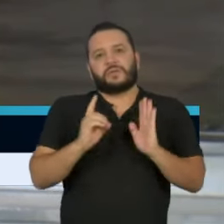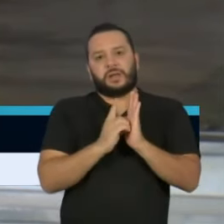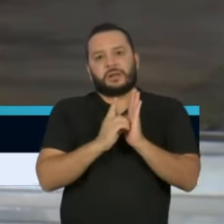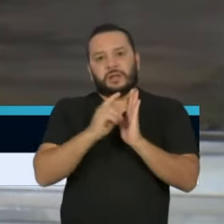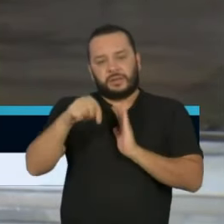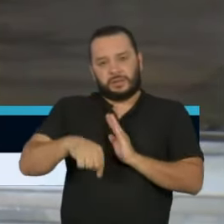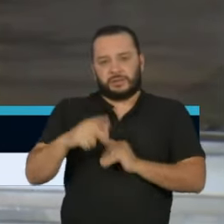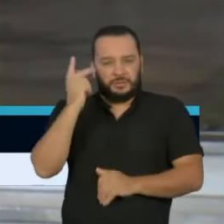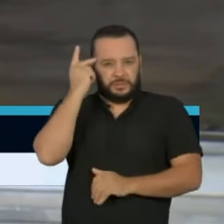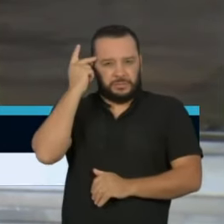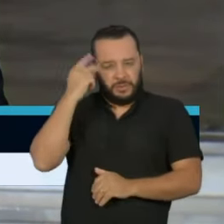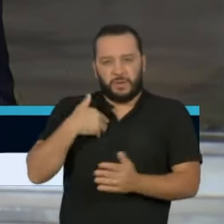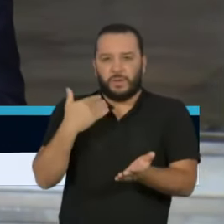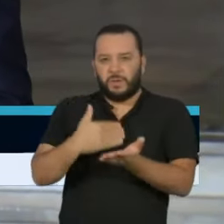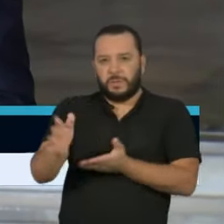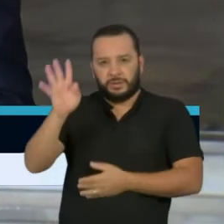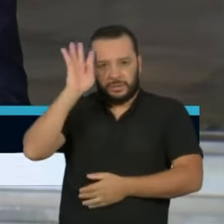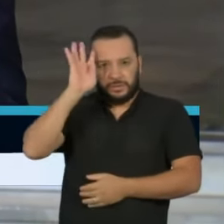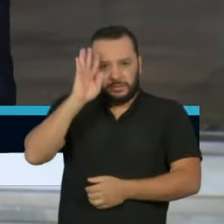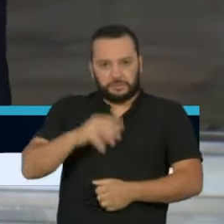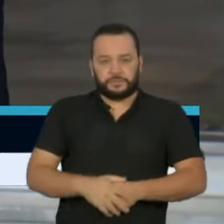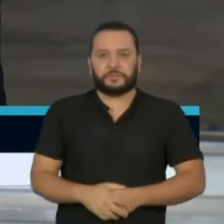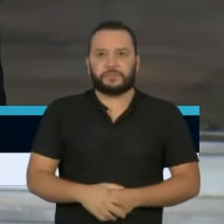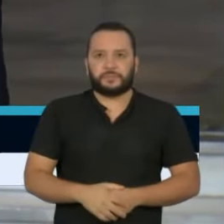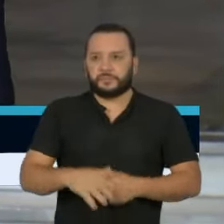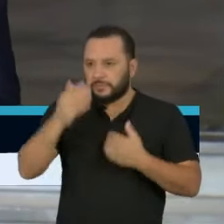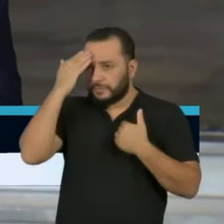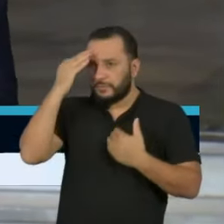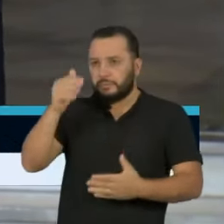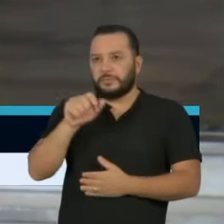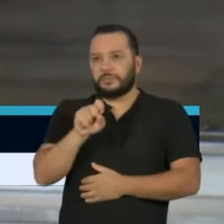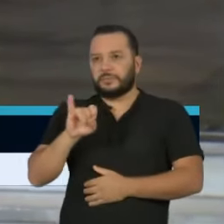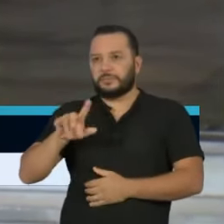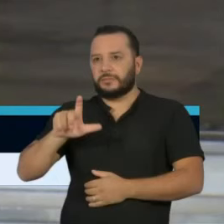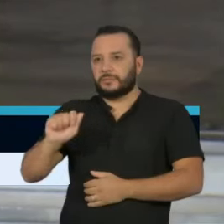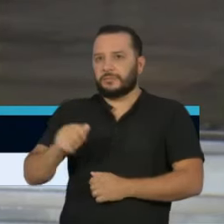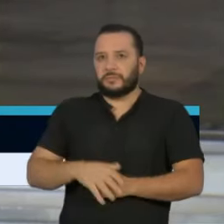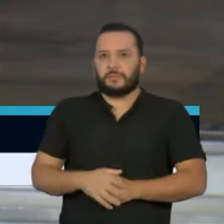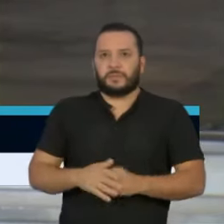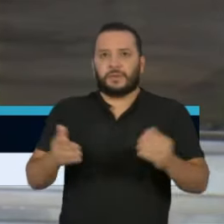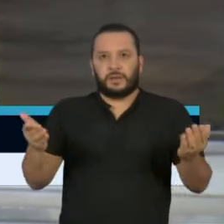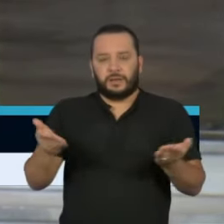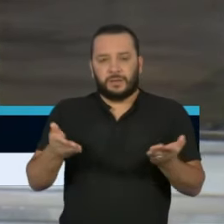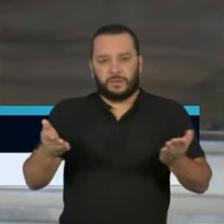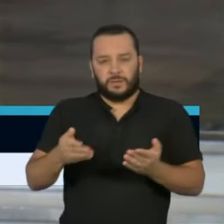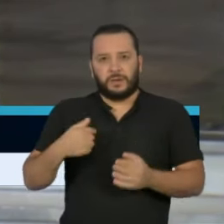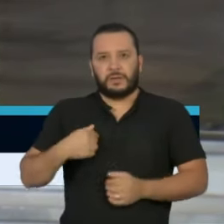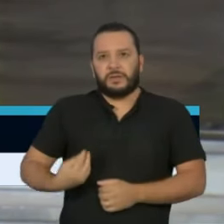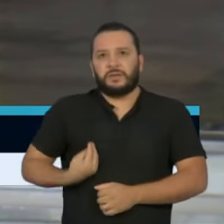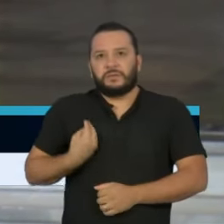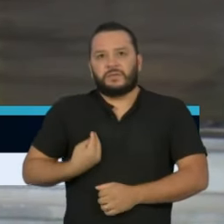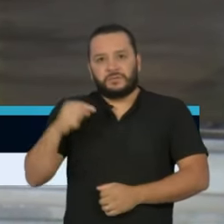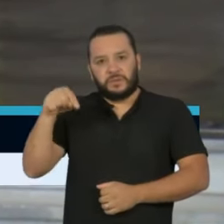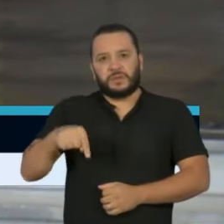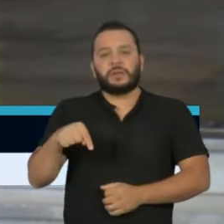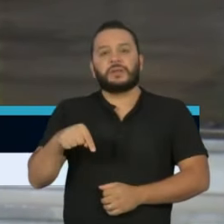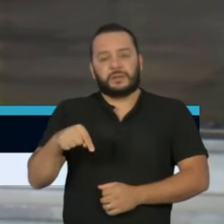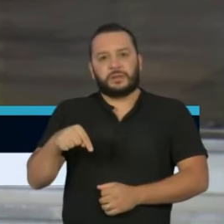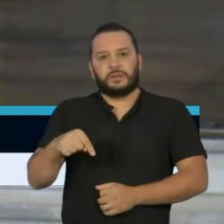valendo a partir da próxima quarta-feira. Obrigado, Silvia. Então, vamos agora presencialmente à